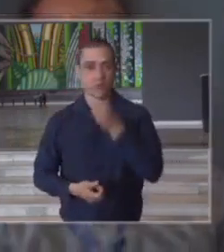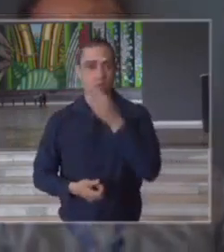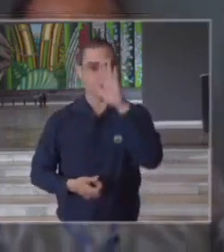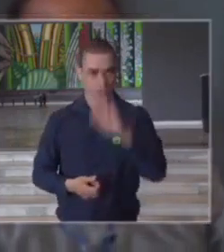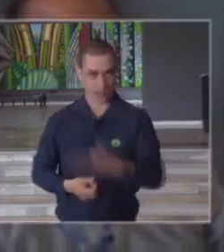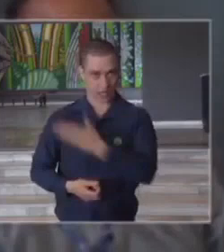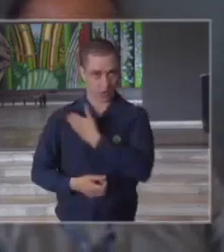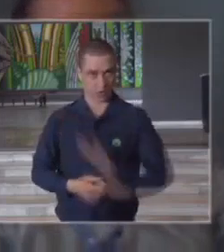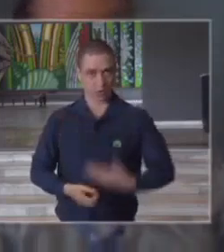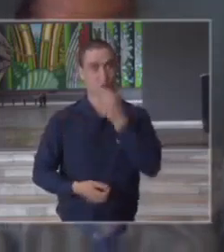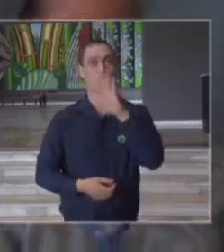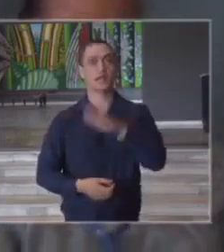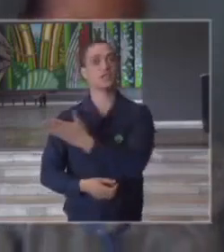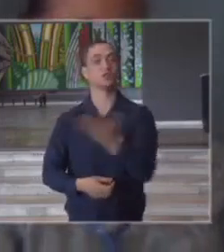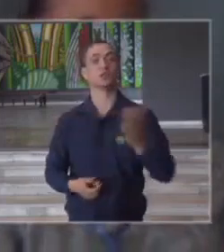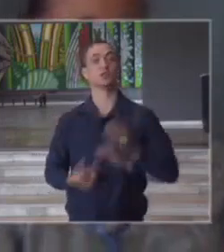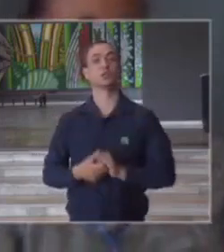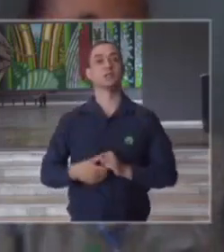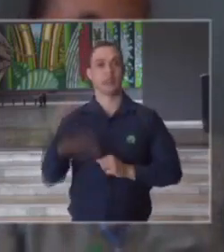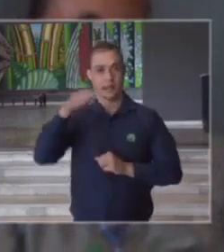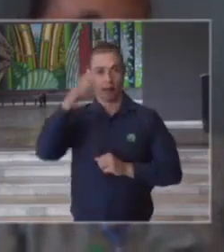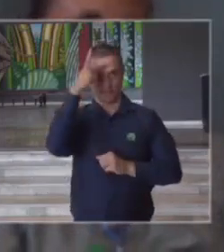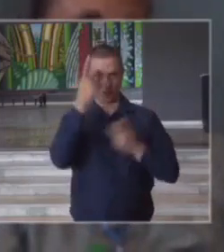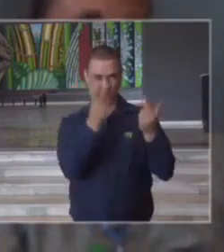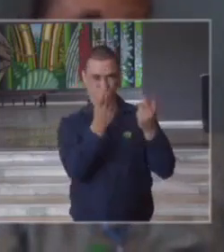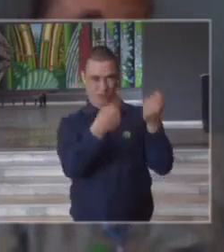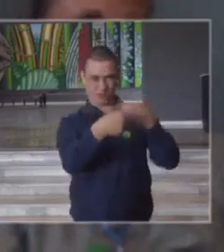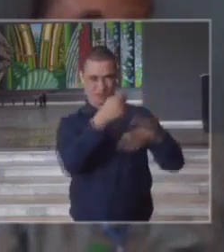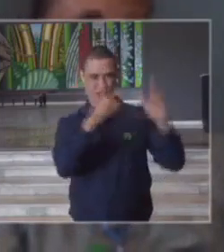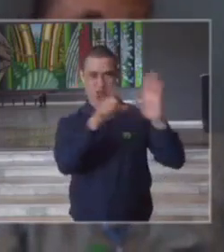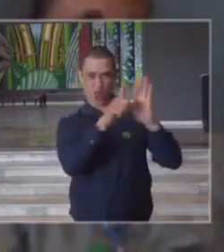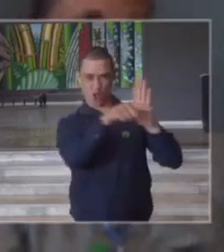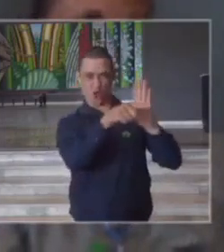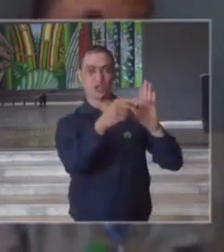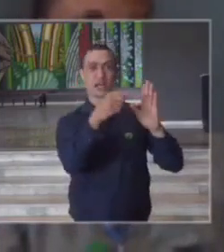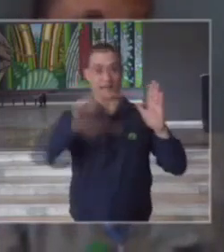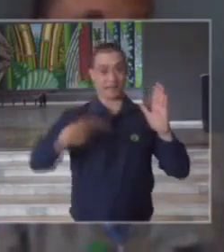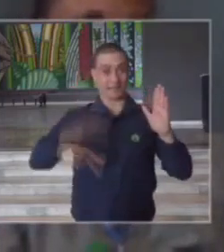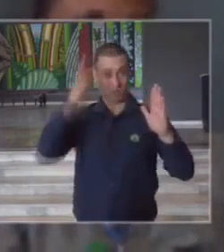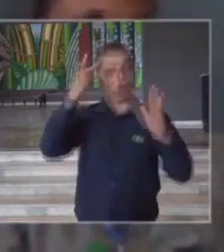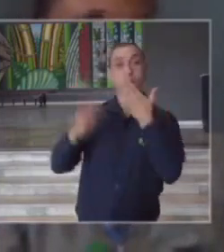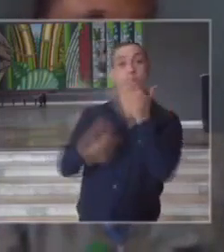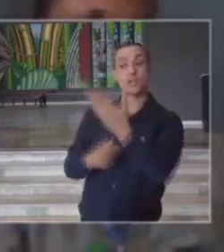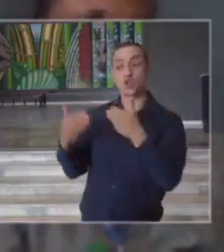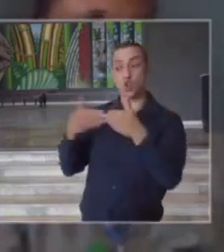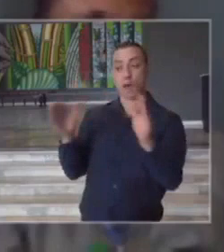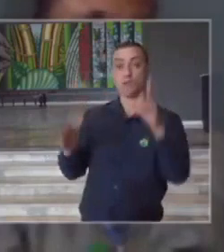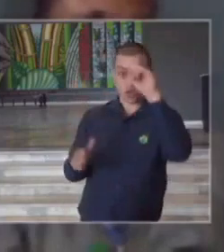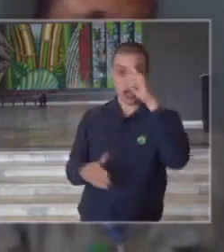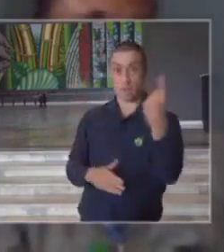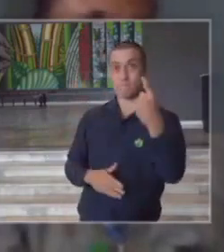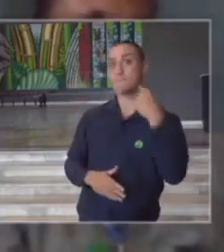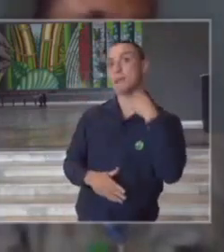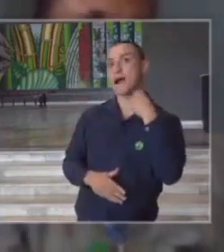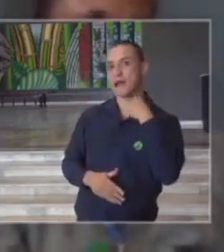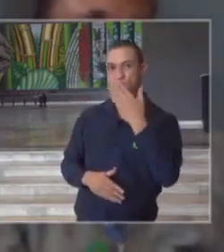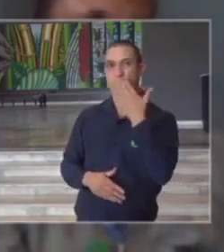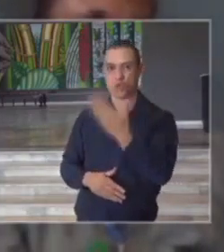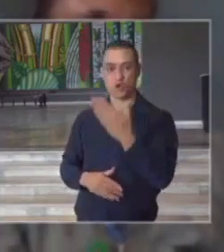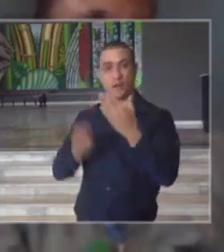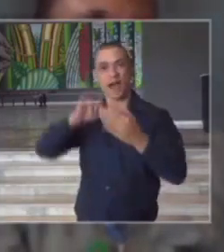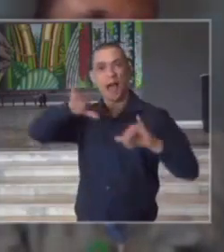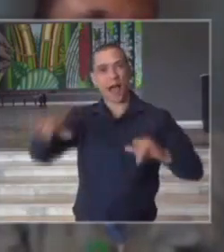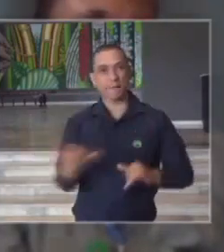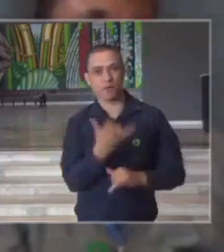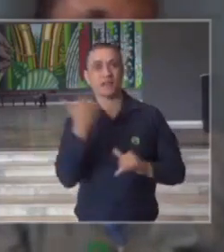governador boa tarde a todos comerciantes de São Paulo pediram a reabertura do comércio para o próximo dia primeiro de maio justamente para aproveitar